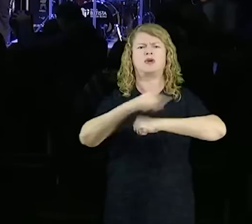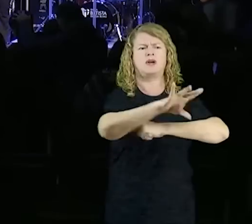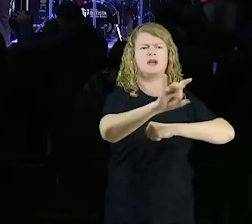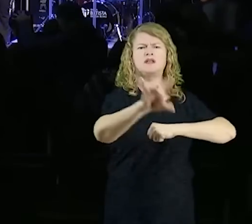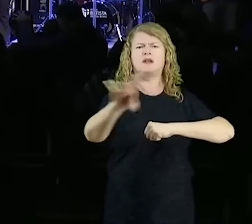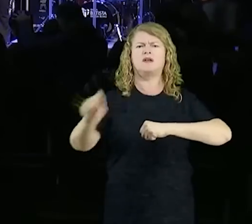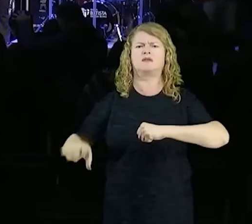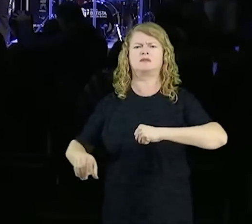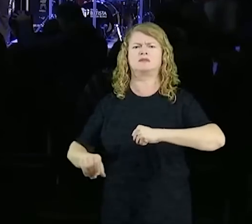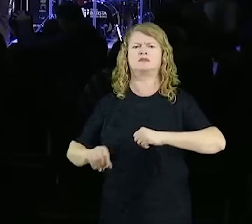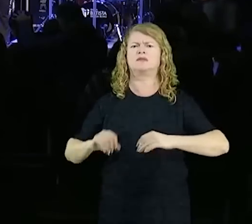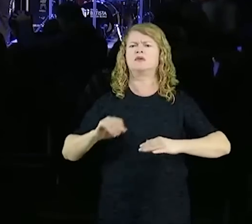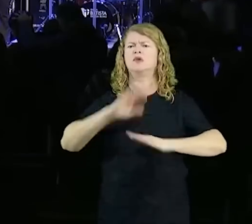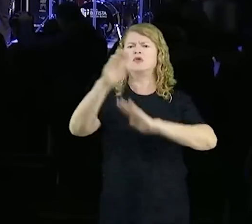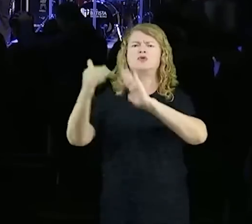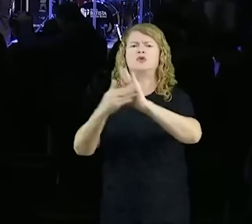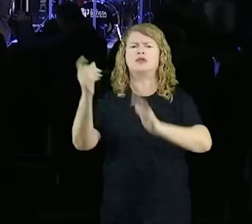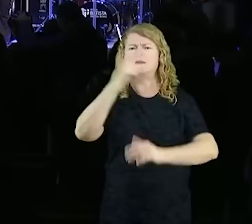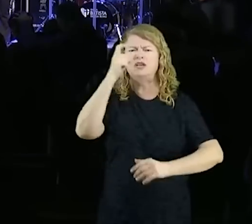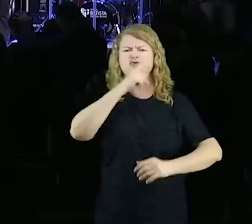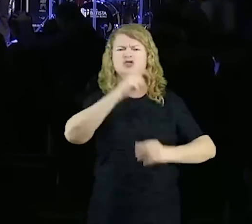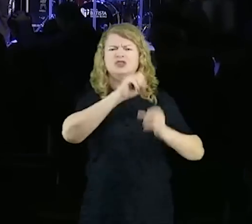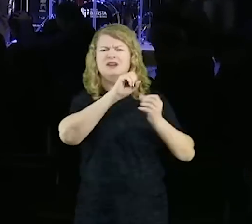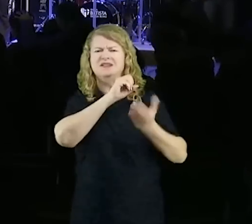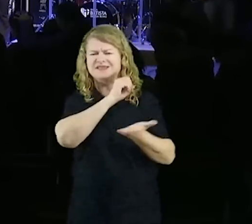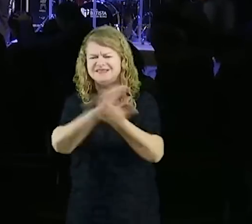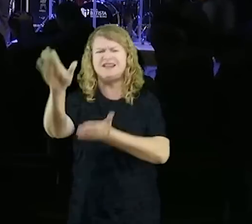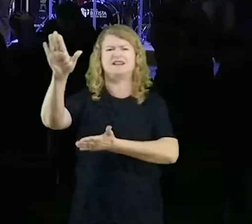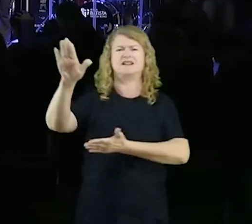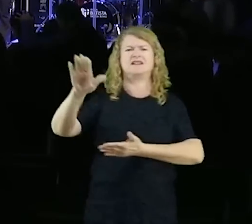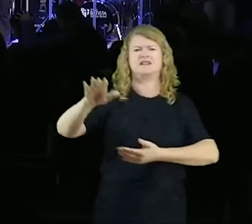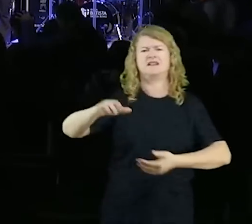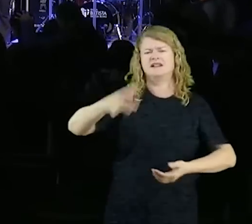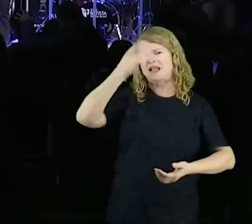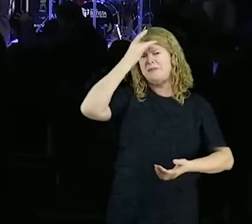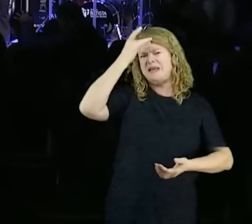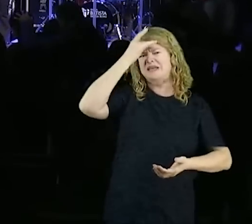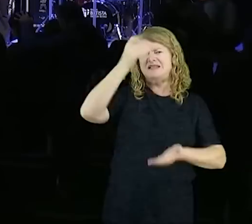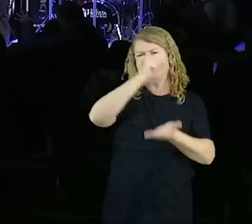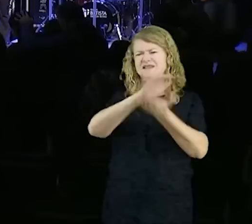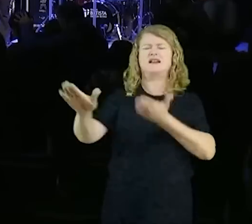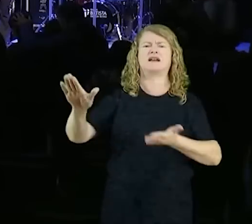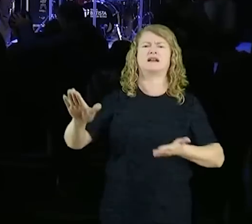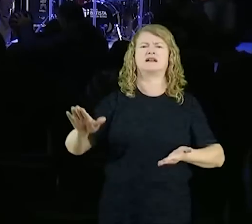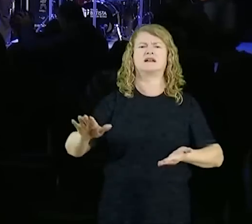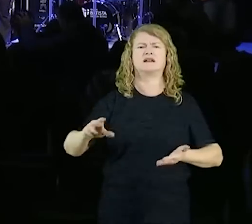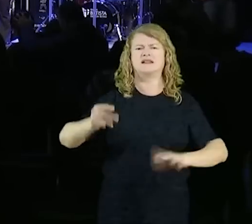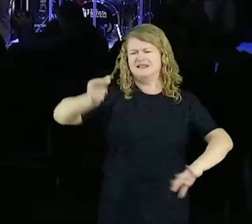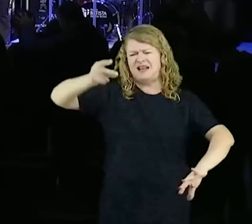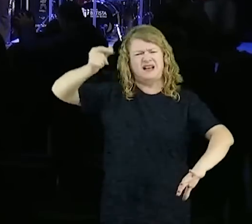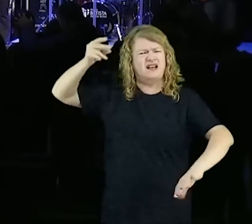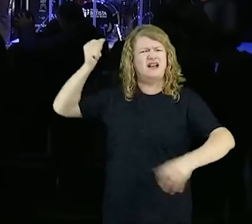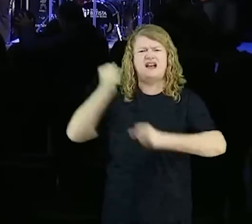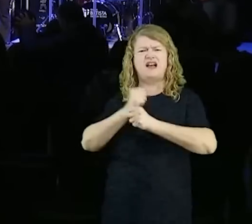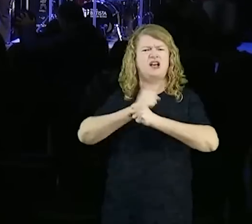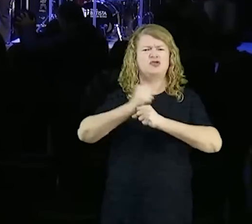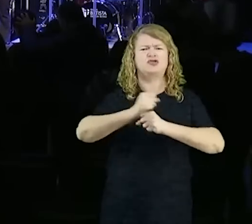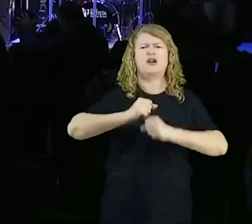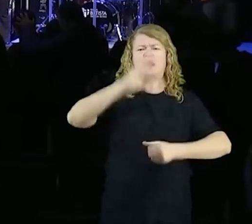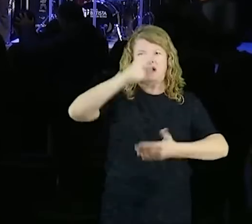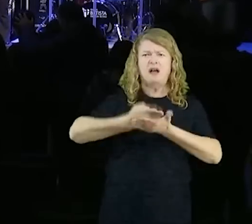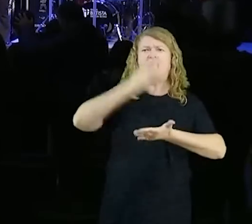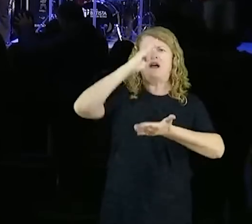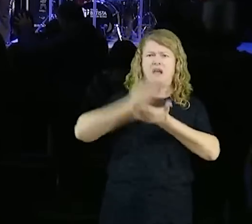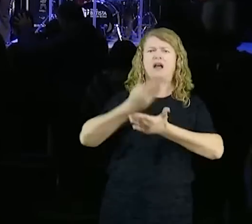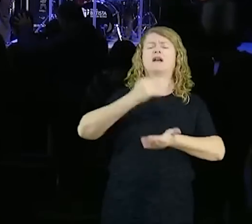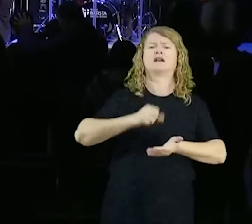tira toda a mentira do coração deles, da mente deles, mentiras que já estão há décadas aí, e enche os teus filhos,